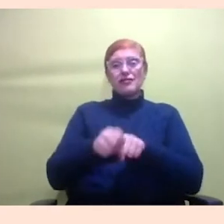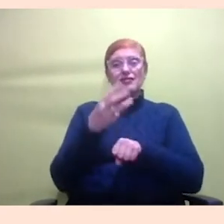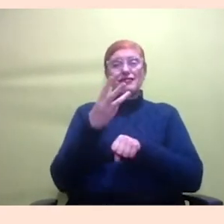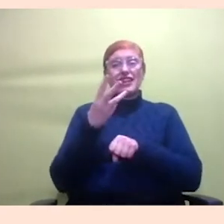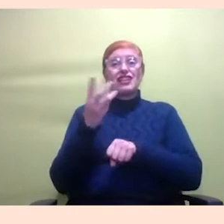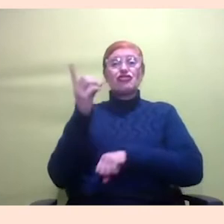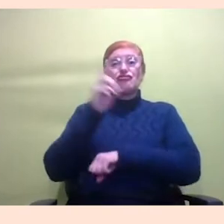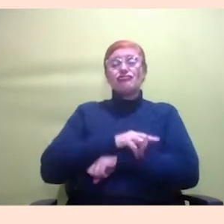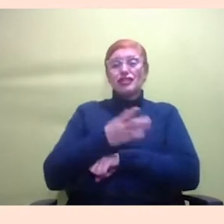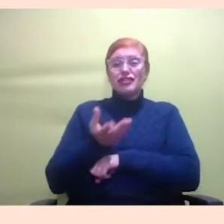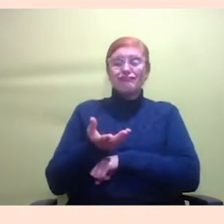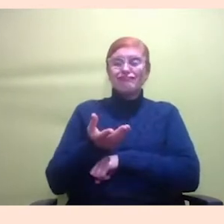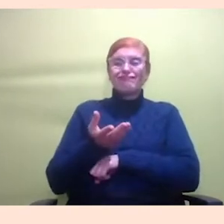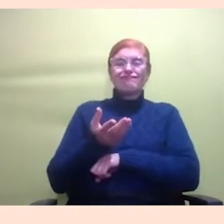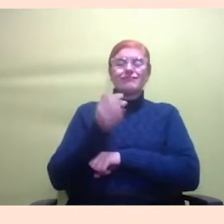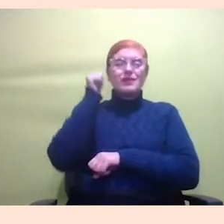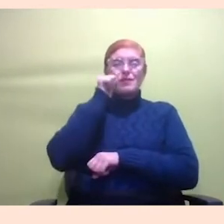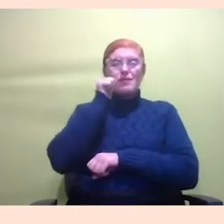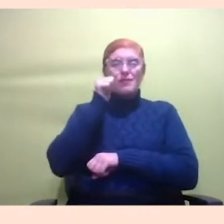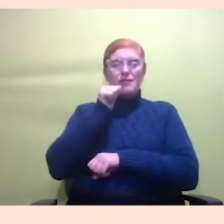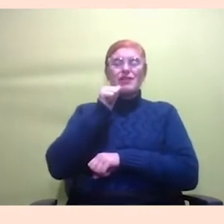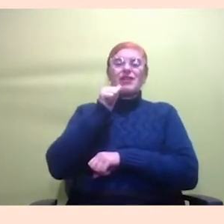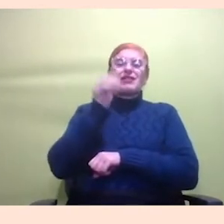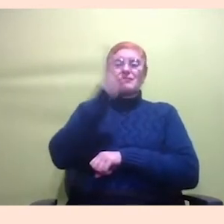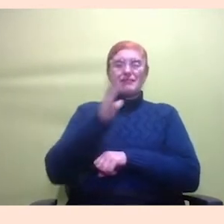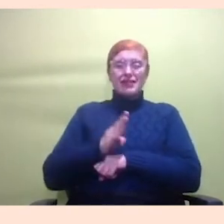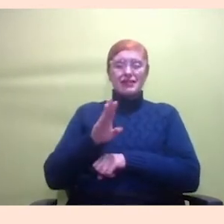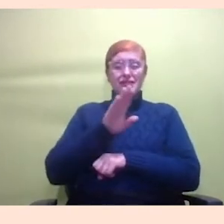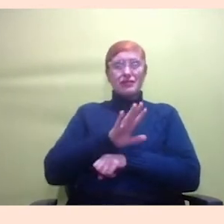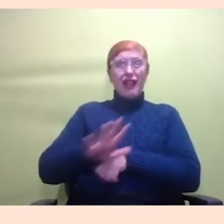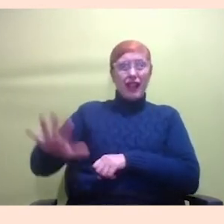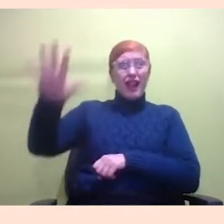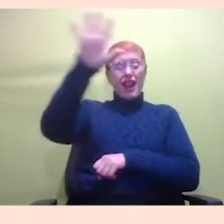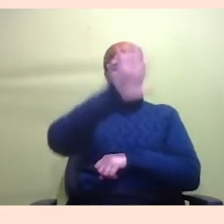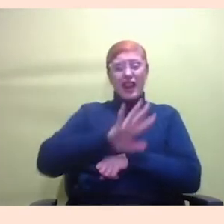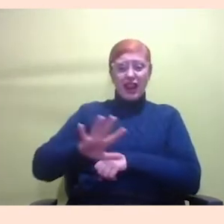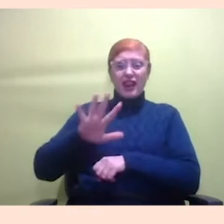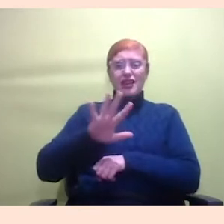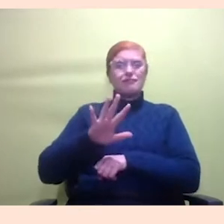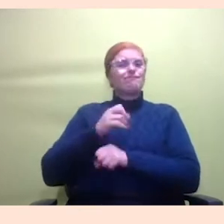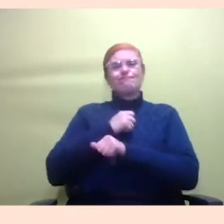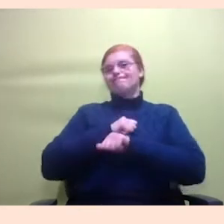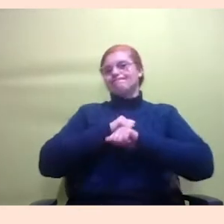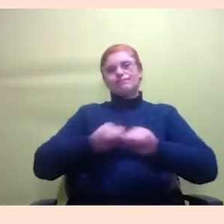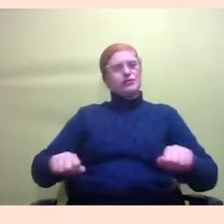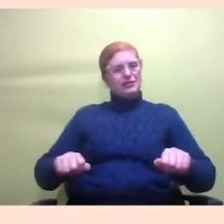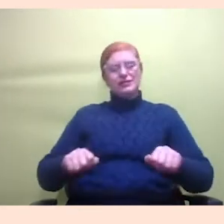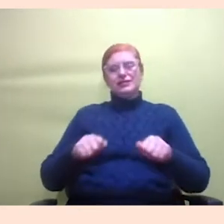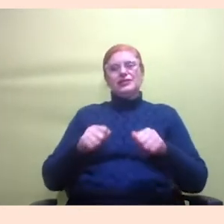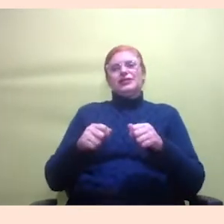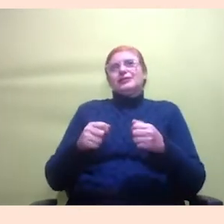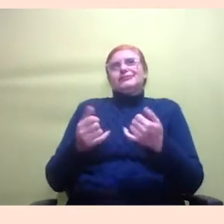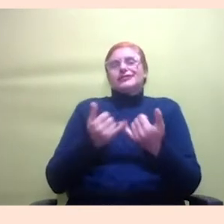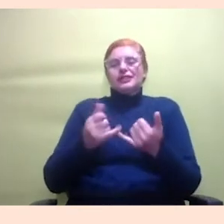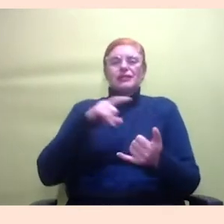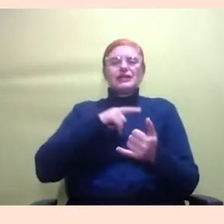mulheres do Brasil inteiro, é quase impossível, mesmo com hospedagem solidária, é tudo muito